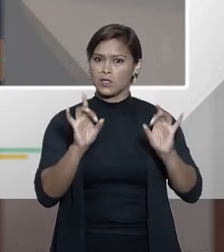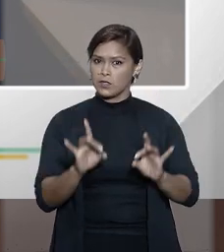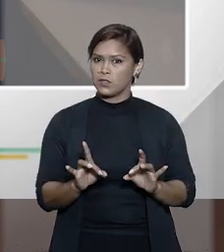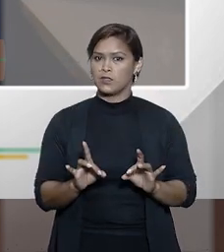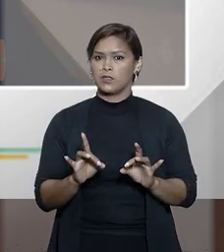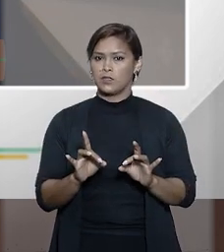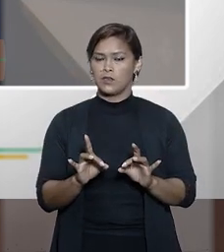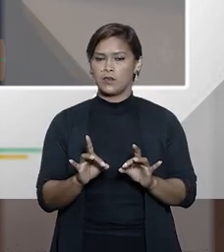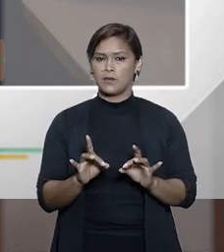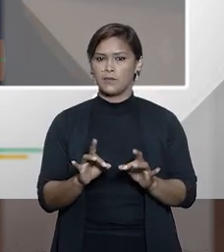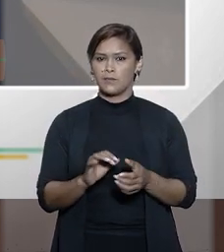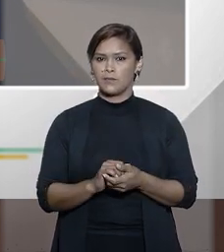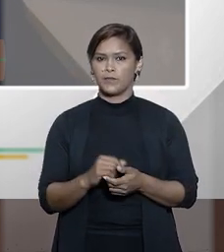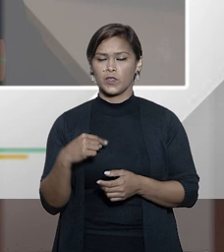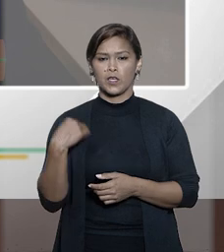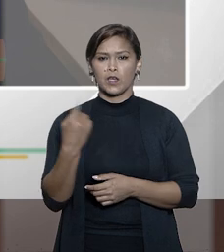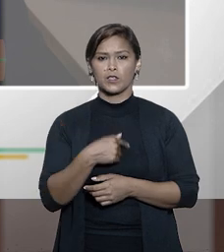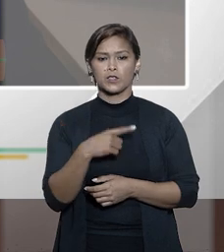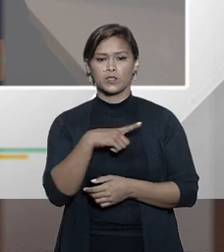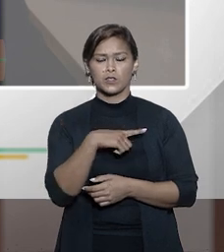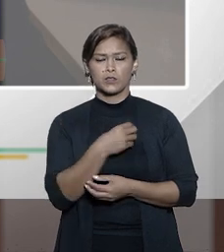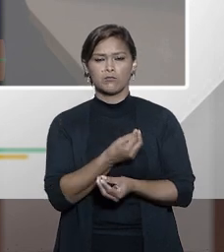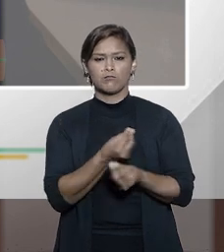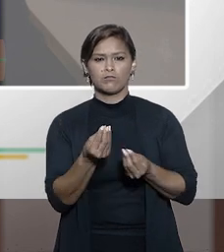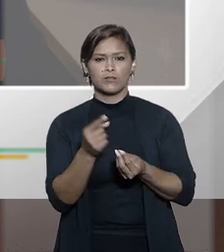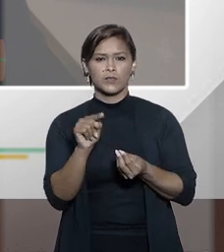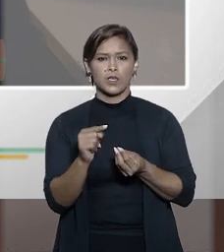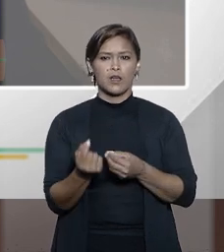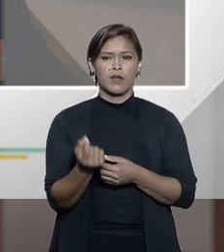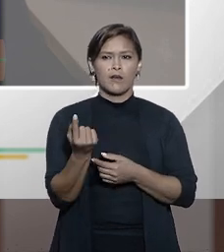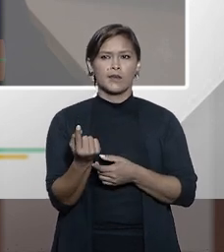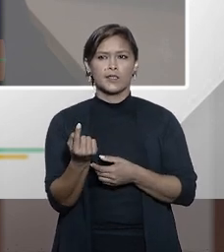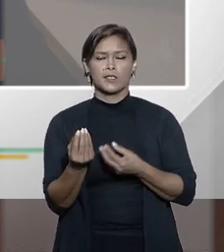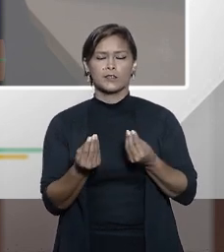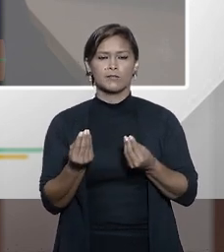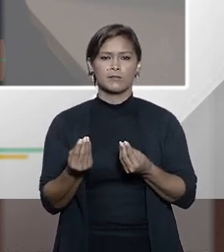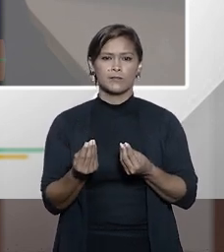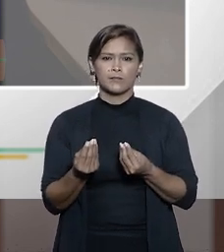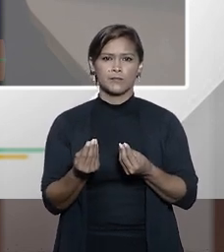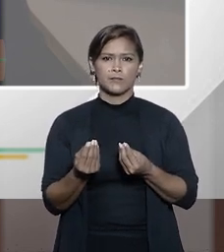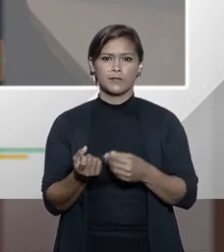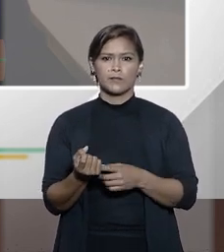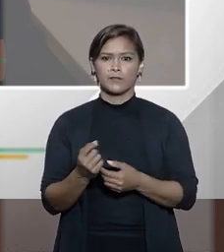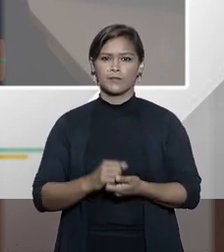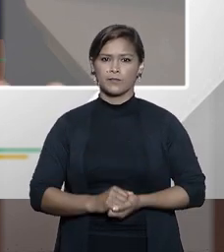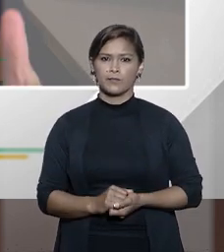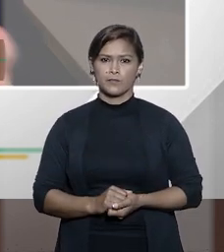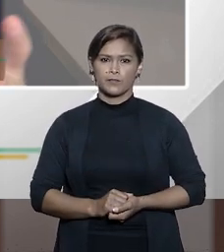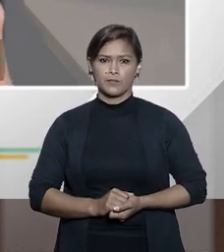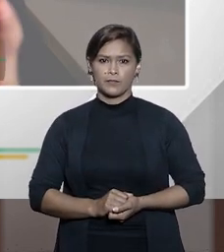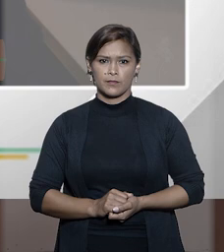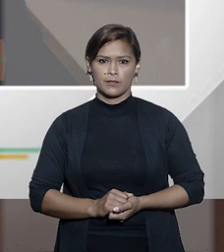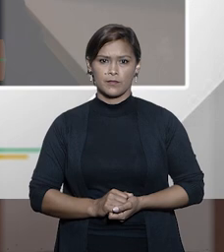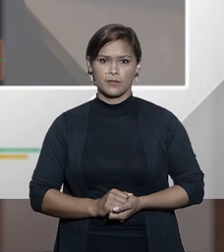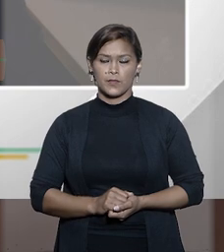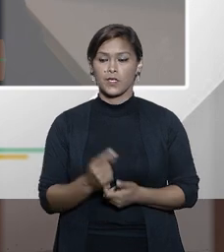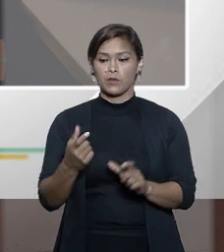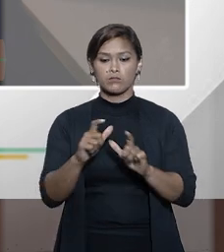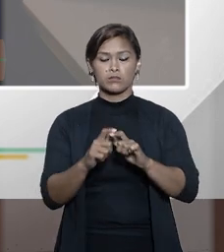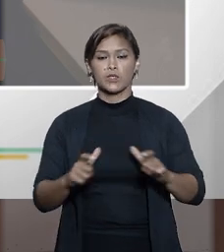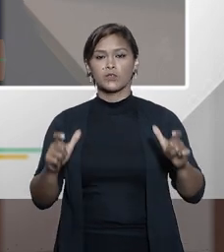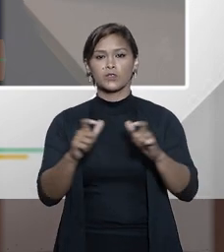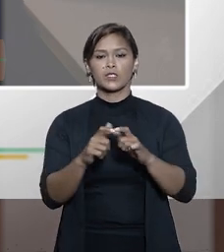de... de nós termos uma... uma... um